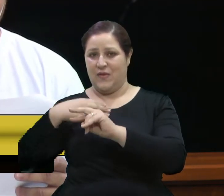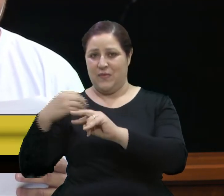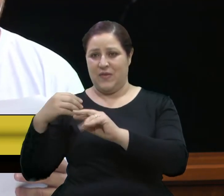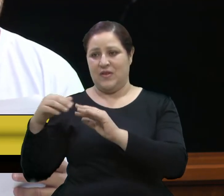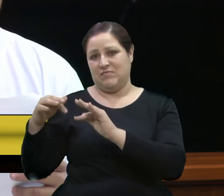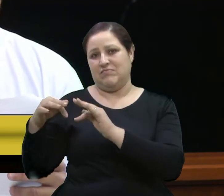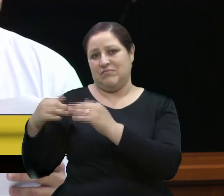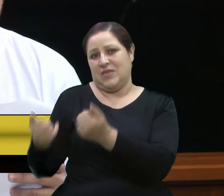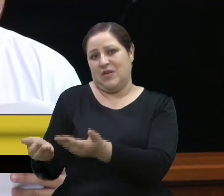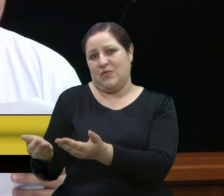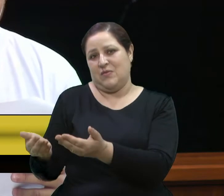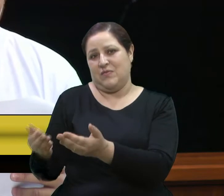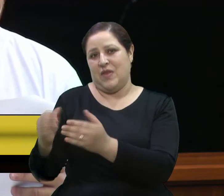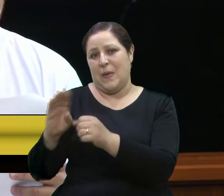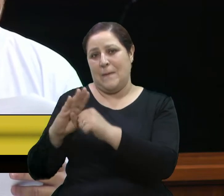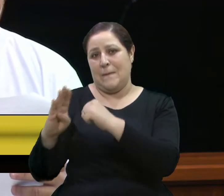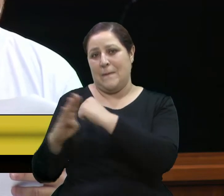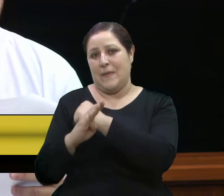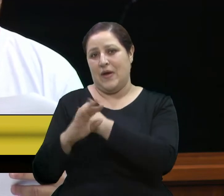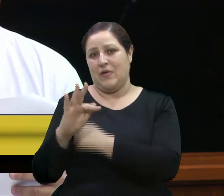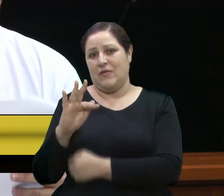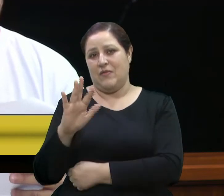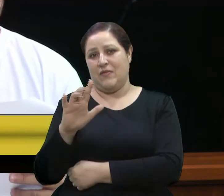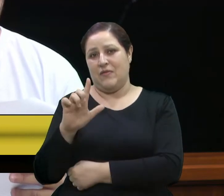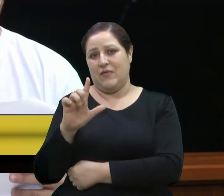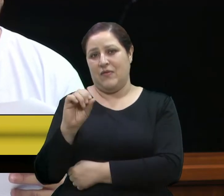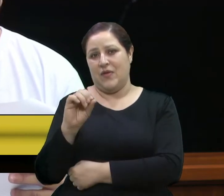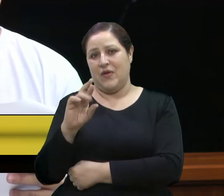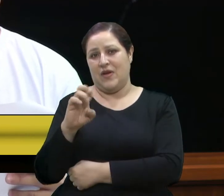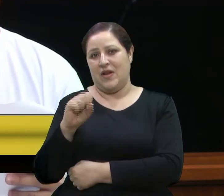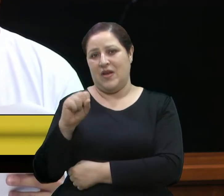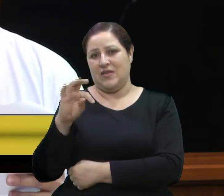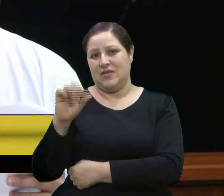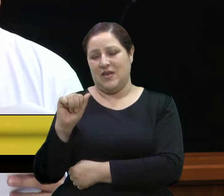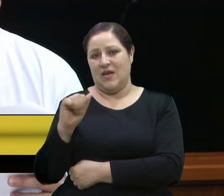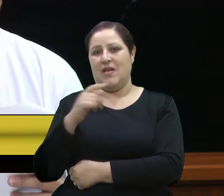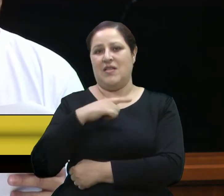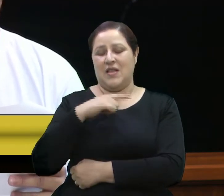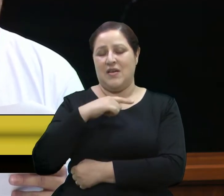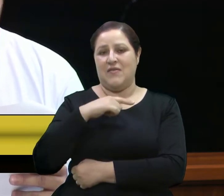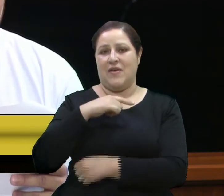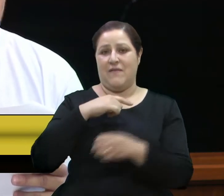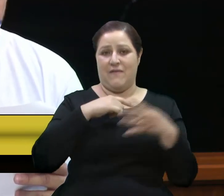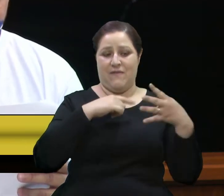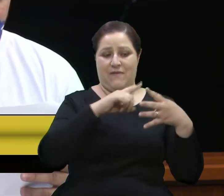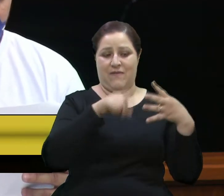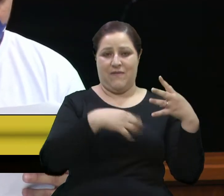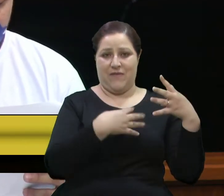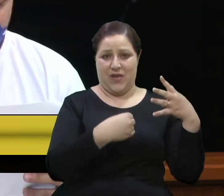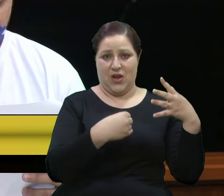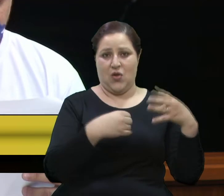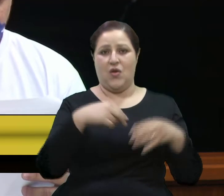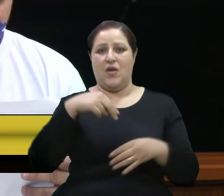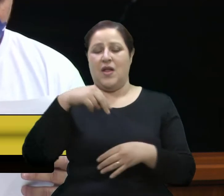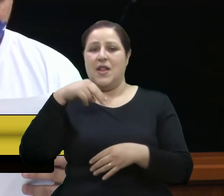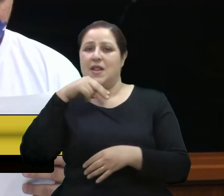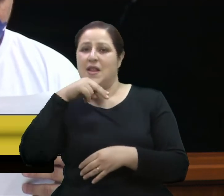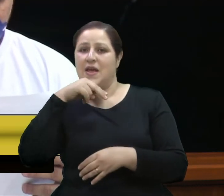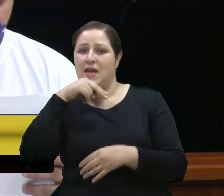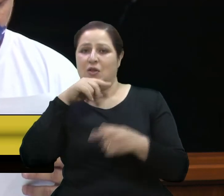Floresta, até o fim de suas vidas. Além dos filhos, tiveram seis netos, Patrícia, Karen,